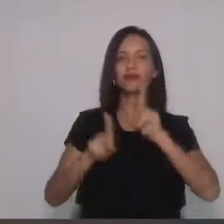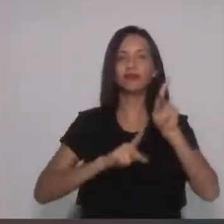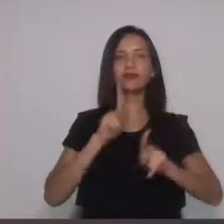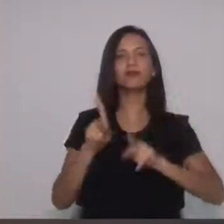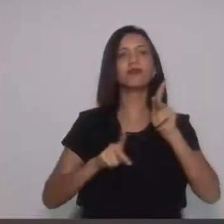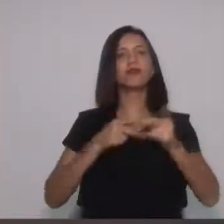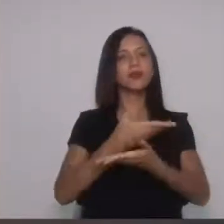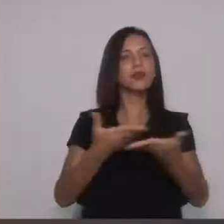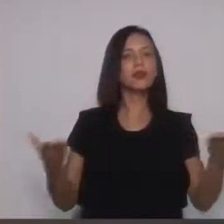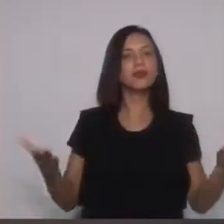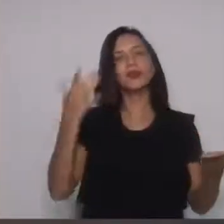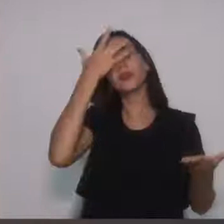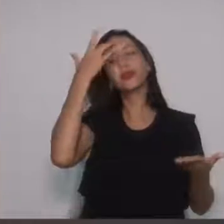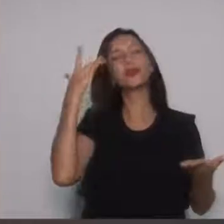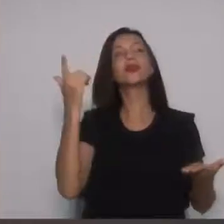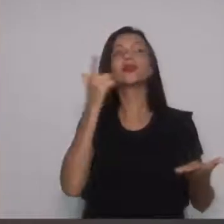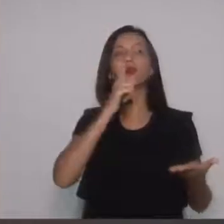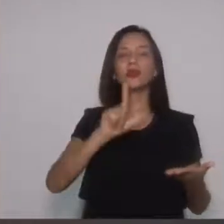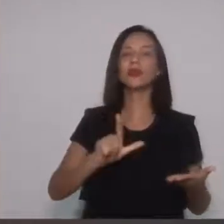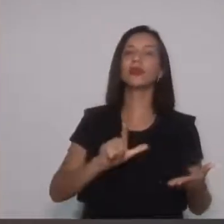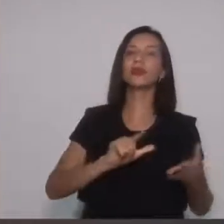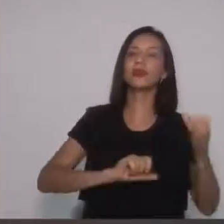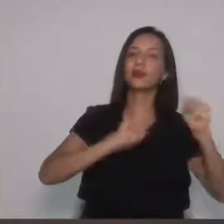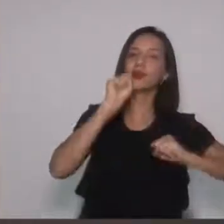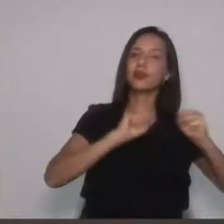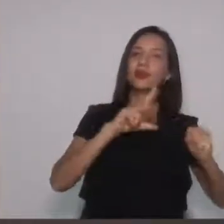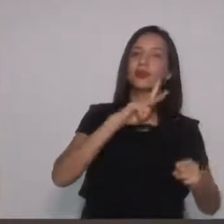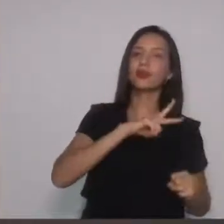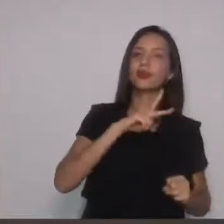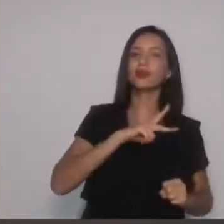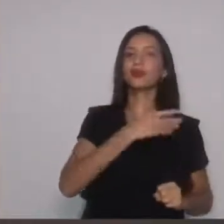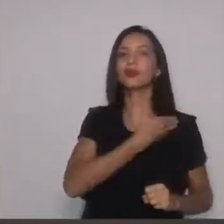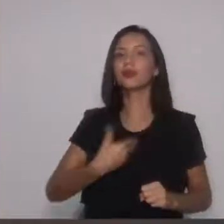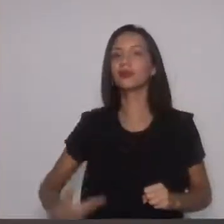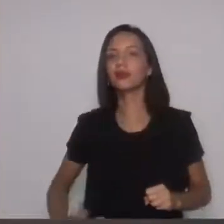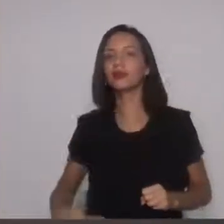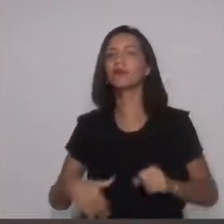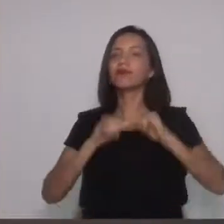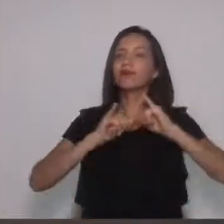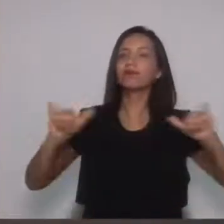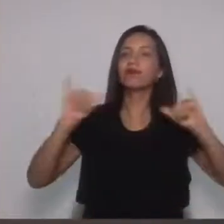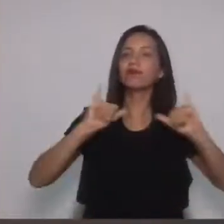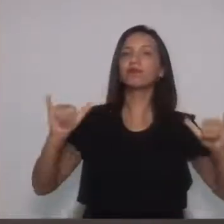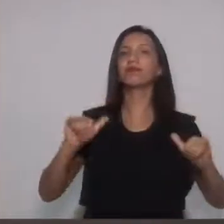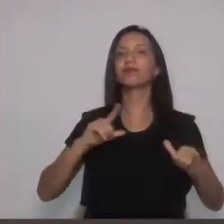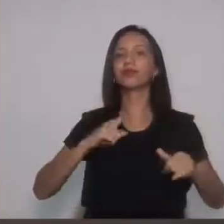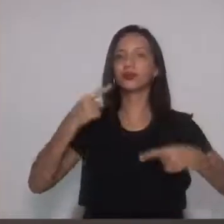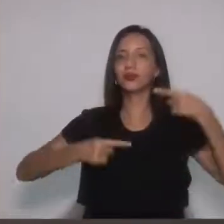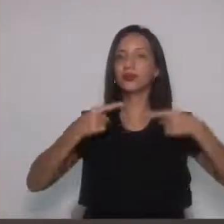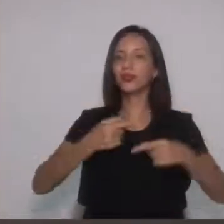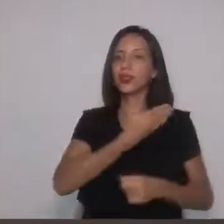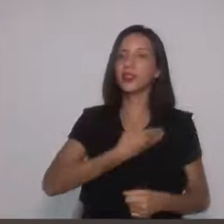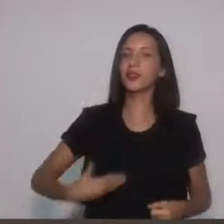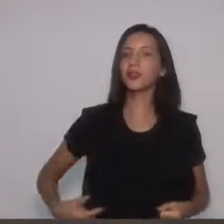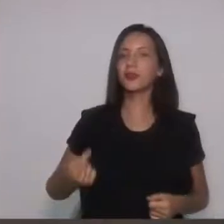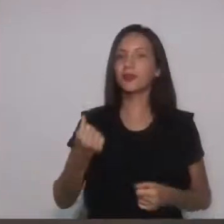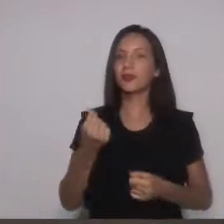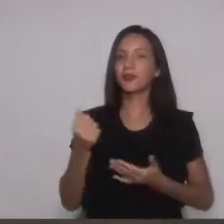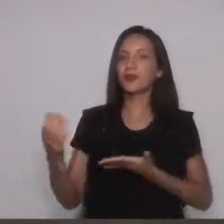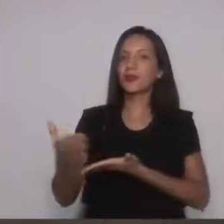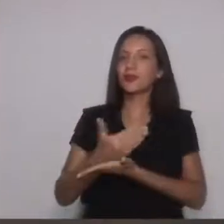constituídos públicos e privados em relação à importância do projeto estratégico, políticas públicas, recurso financeiro,